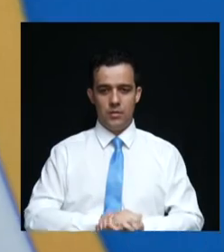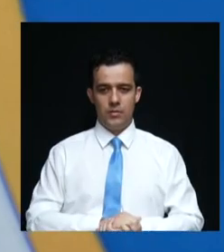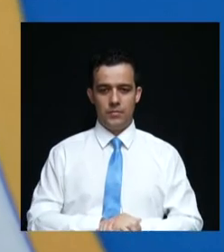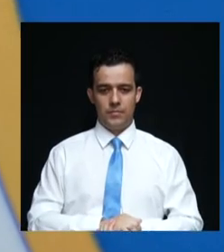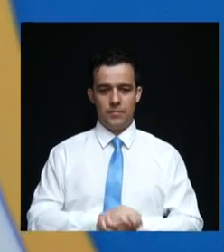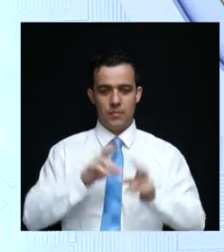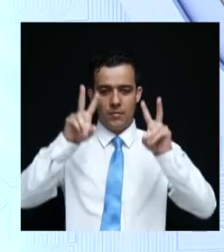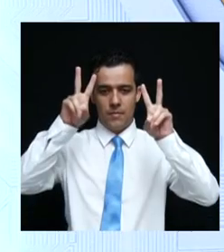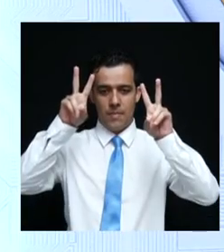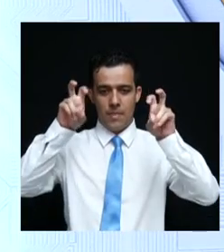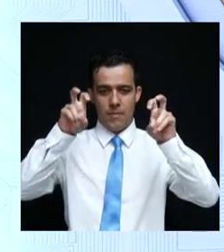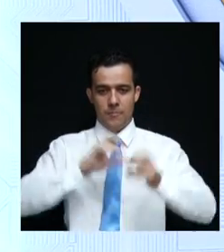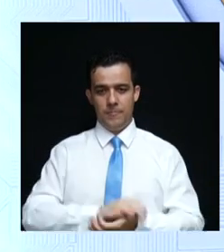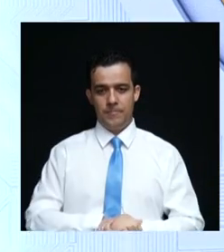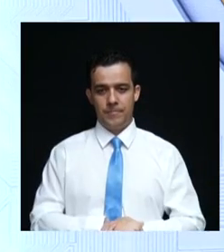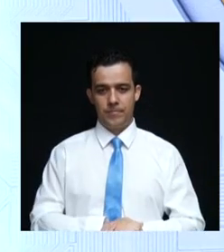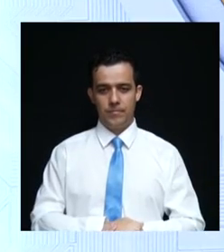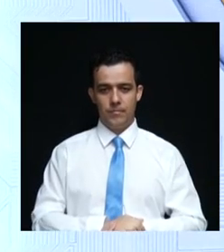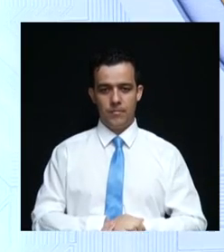Perdão.